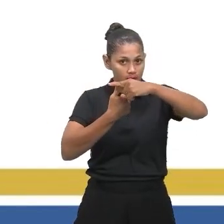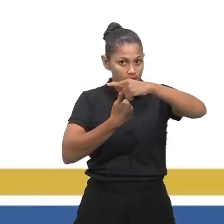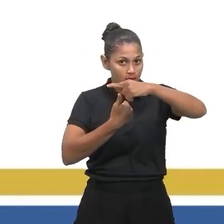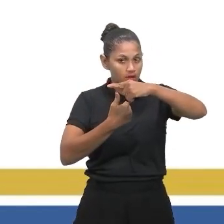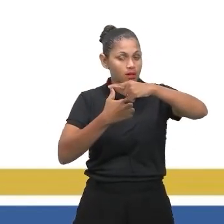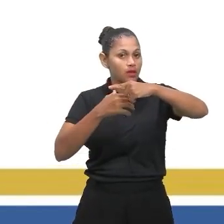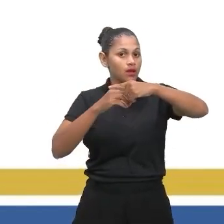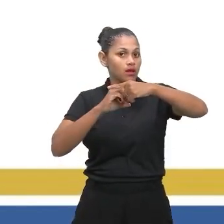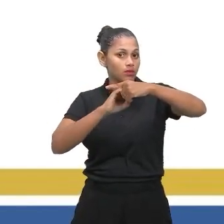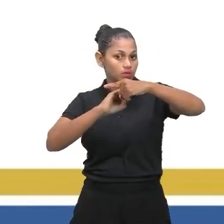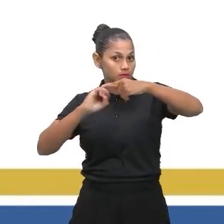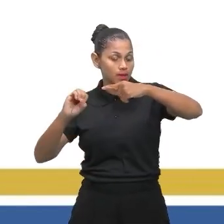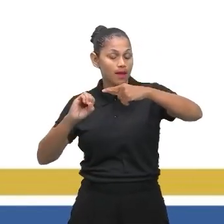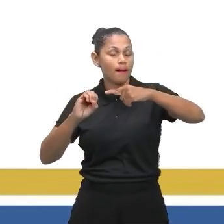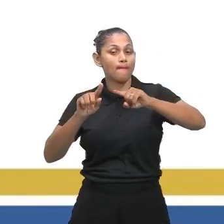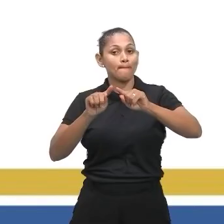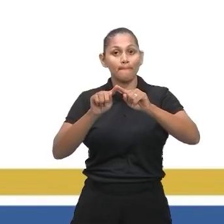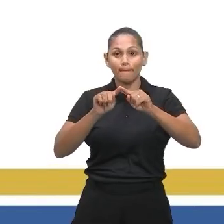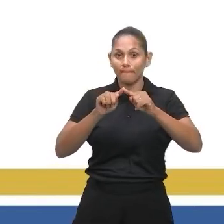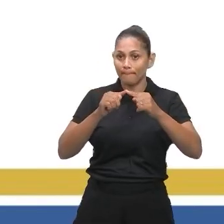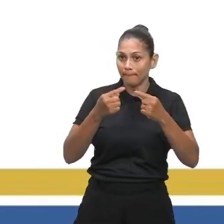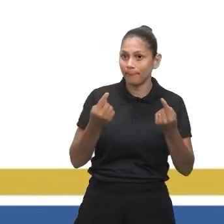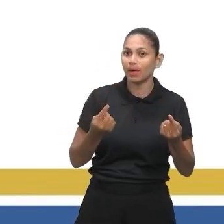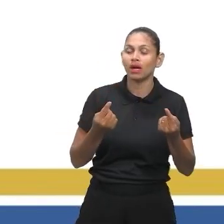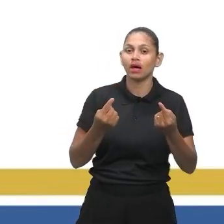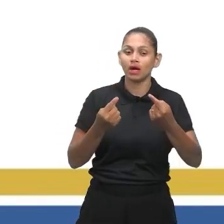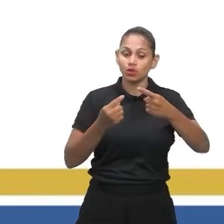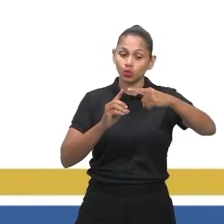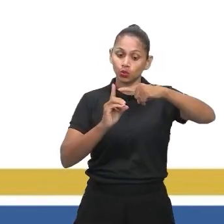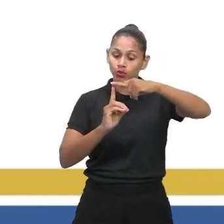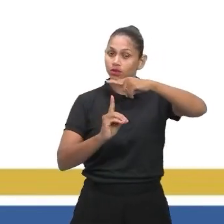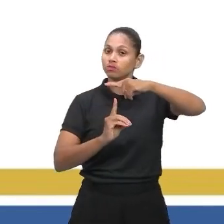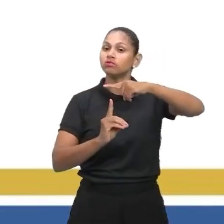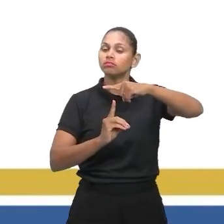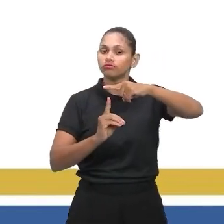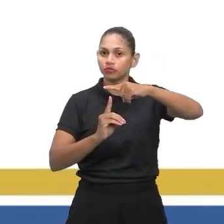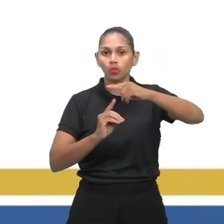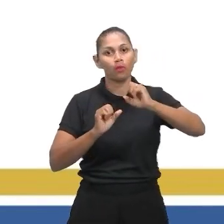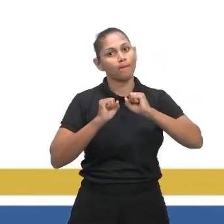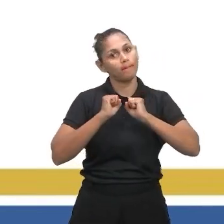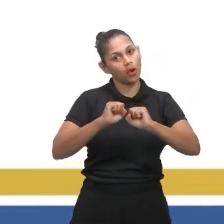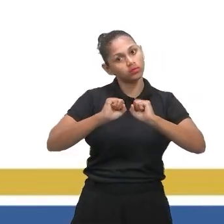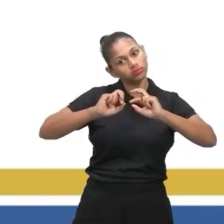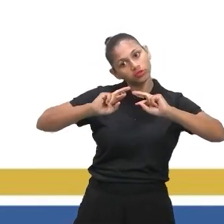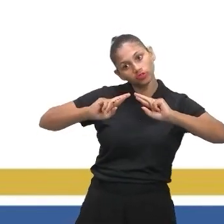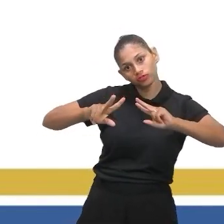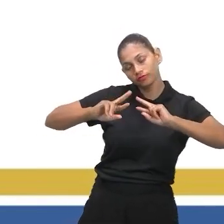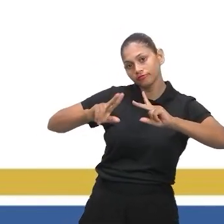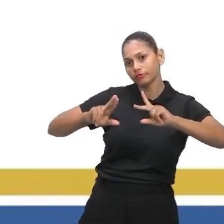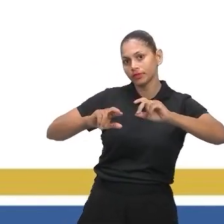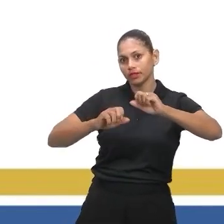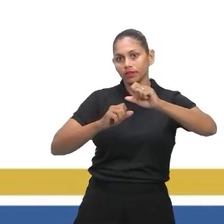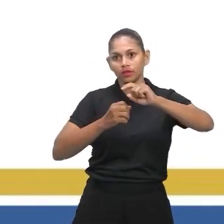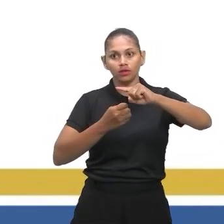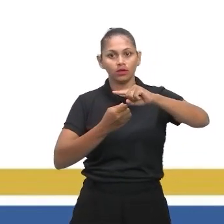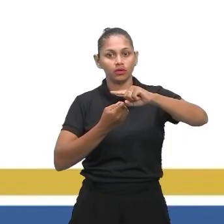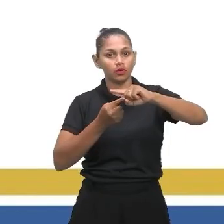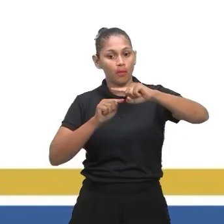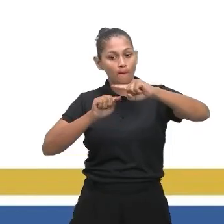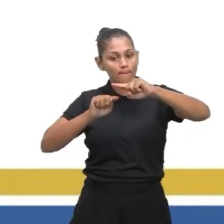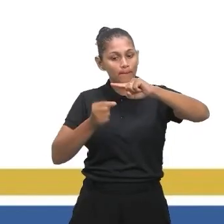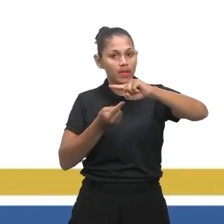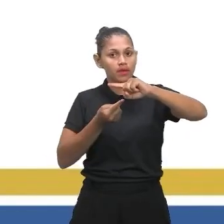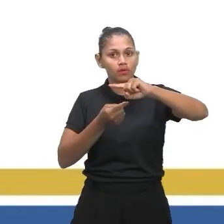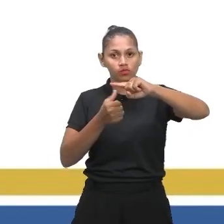denominador, que é o número que vem abaixo, né? Ele pode ser um número diferente, como mil, dez mil, dentre outros. Então, tem que ter muito cuidado.